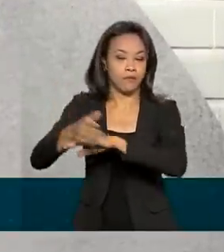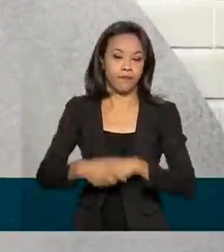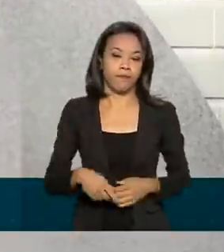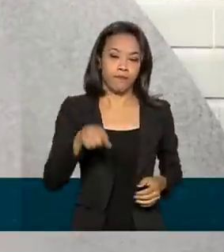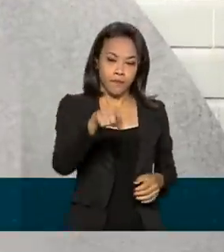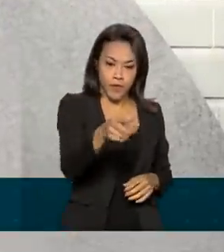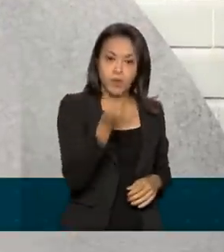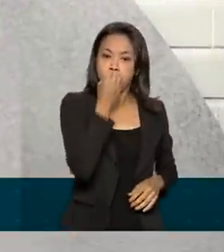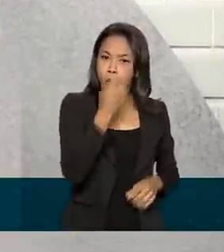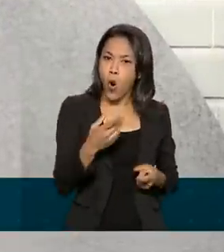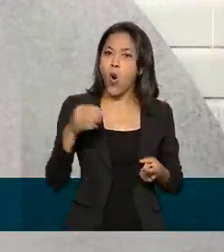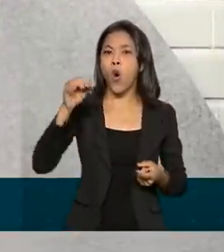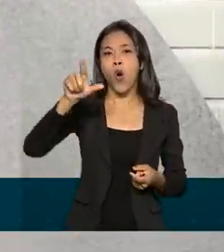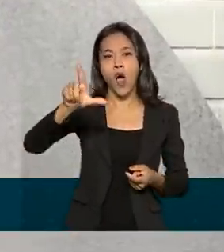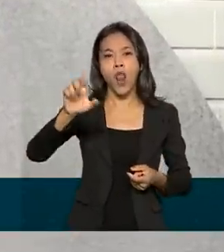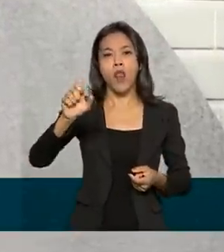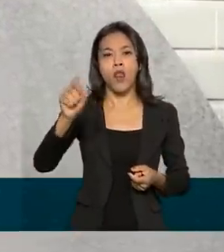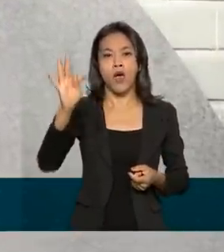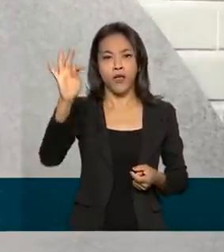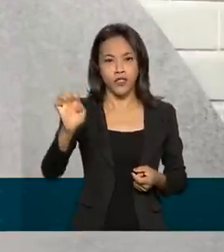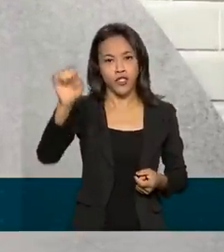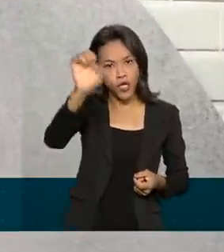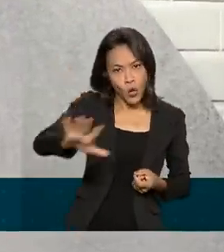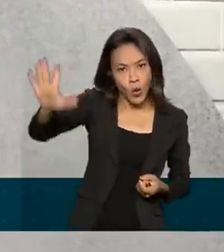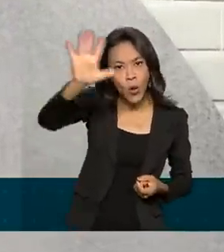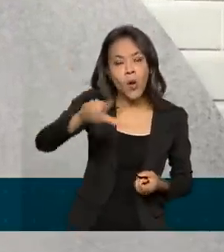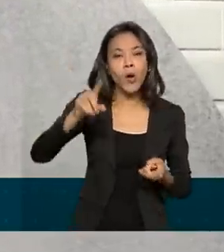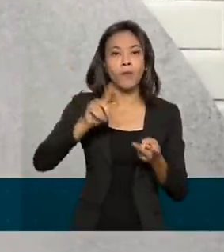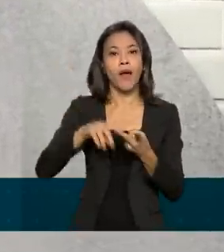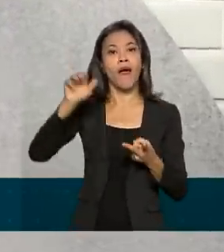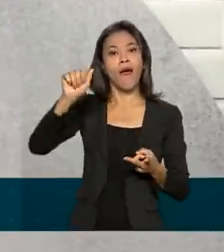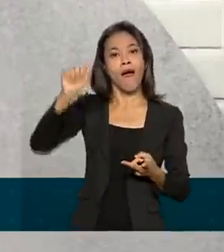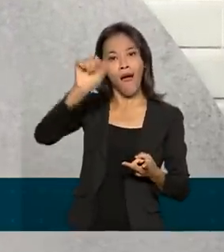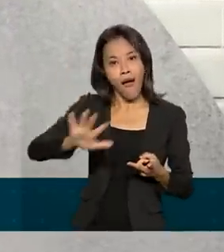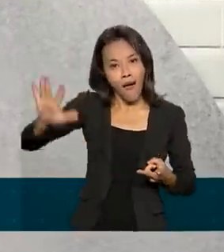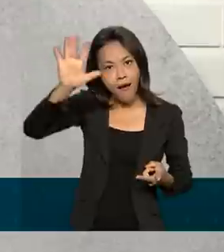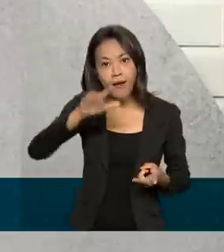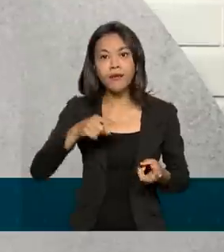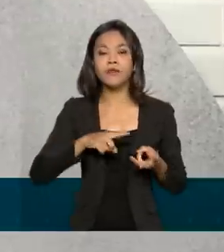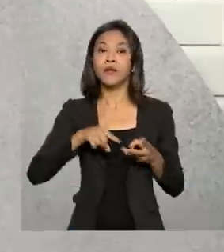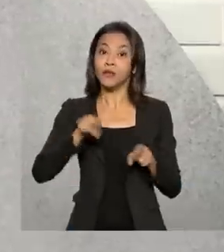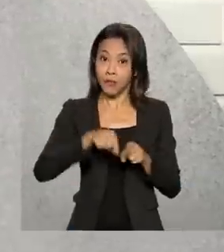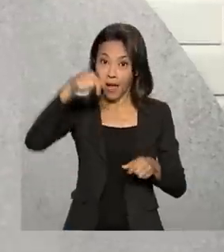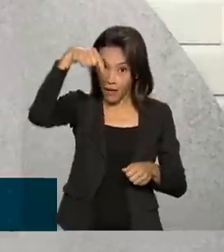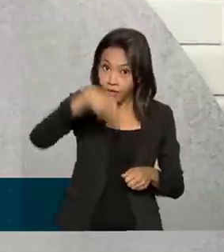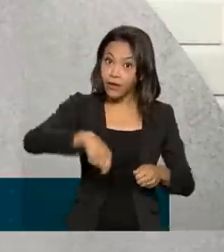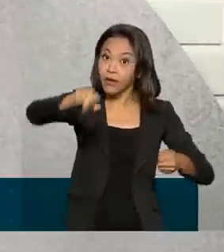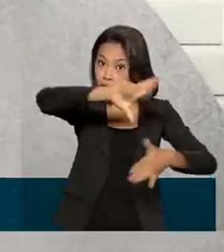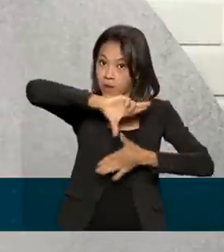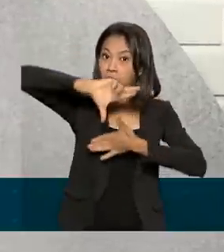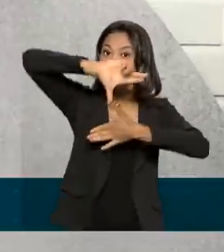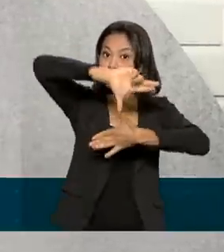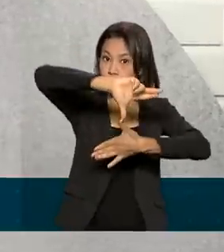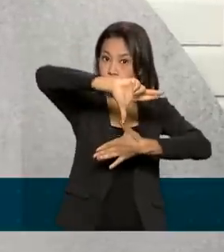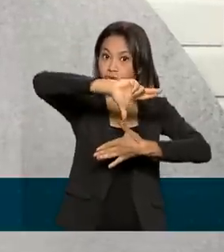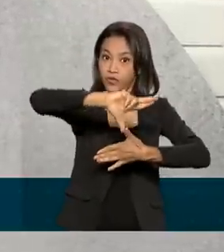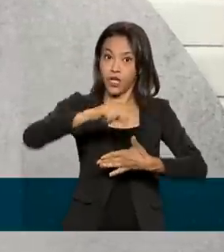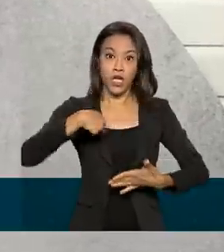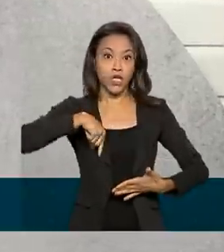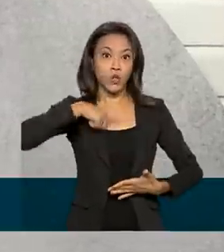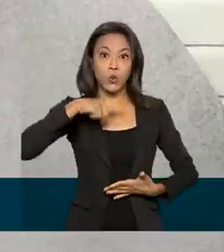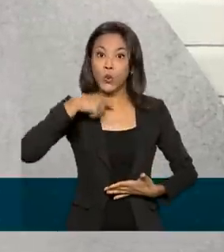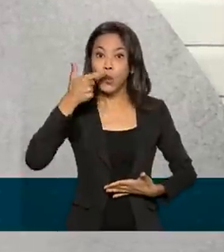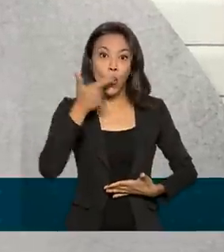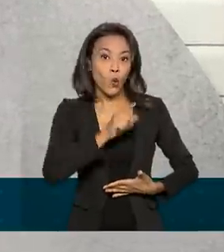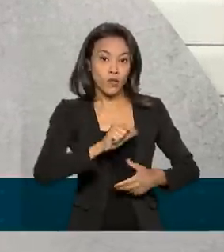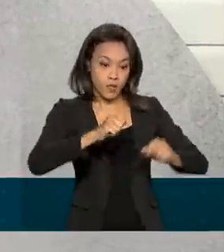leste europeu, Ásia e outras partes do mundo, até aqui mesmo na América Latina, mercados que a gente não tem pela plataforma, a gente acaba